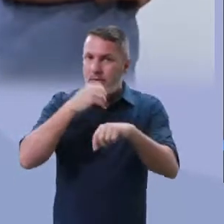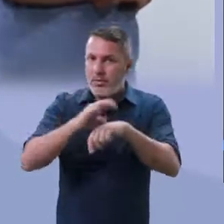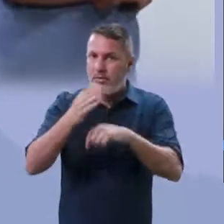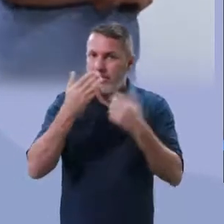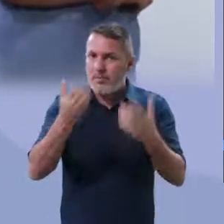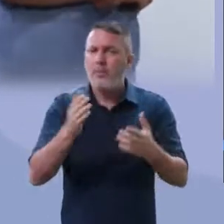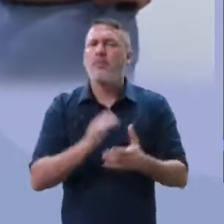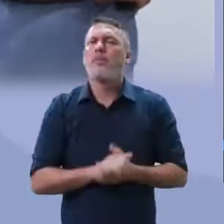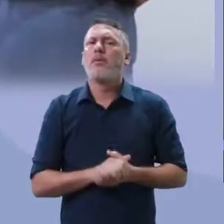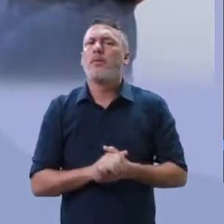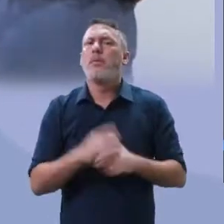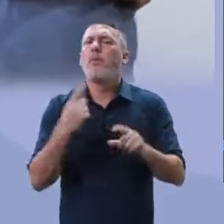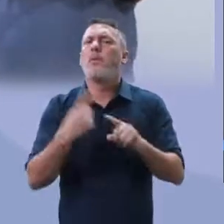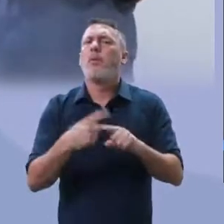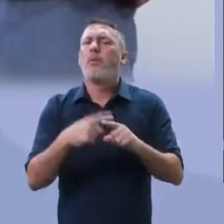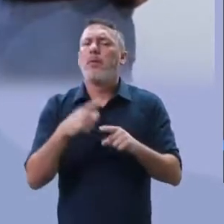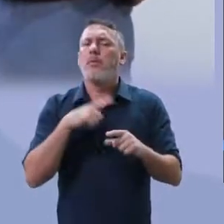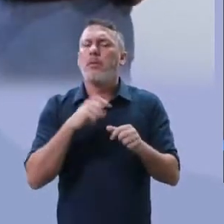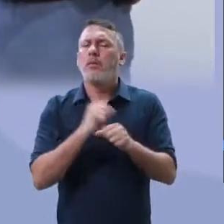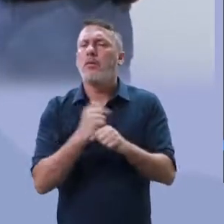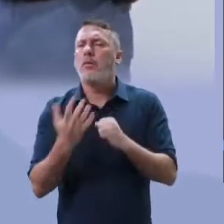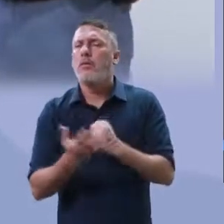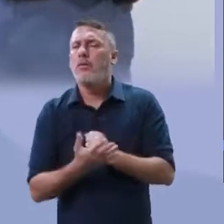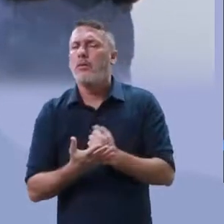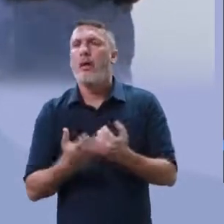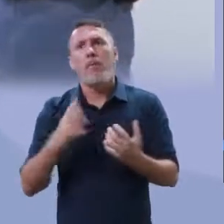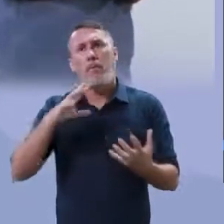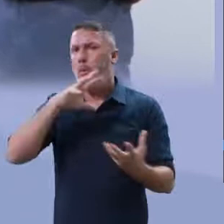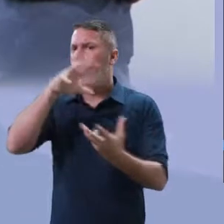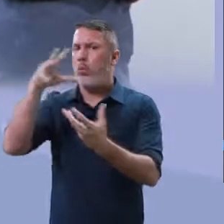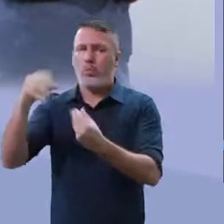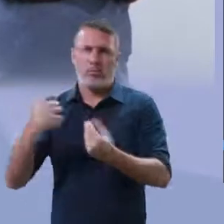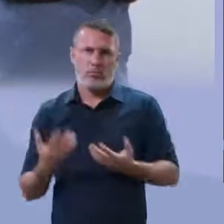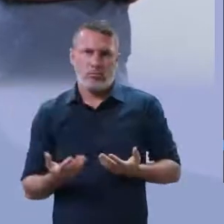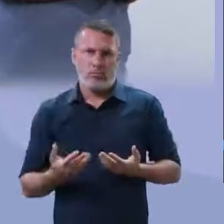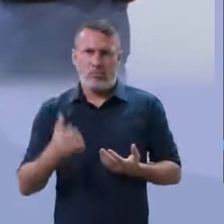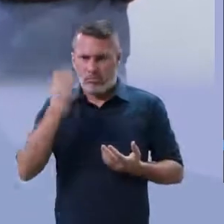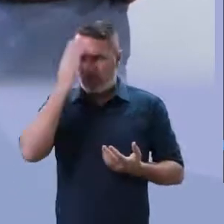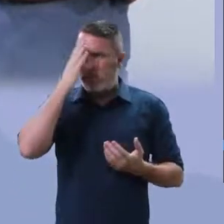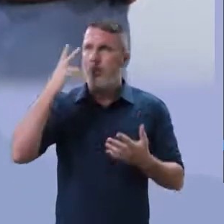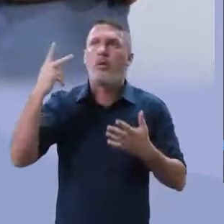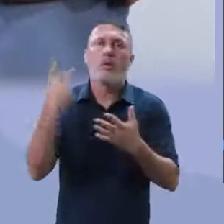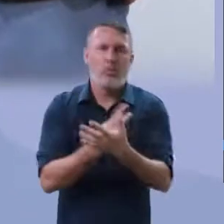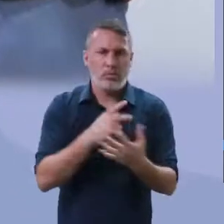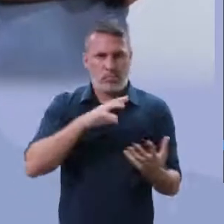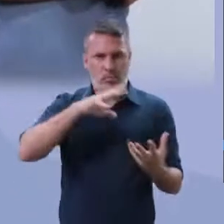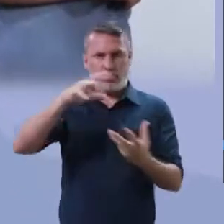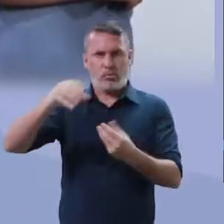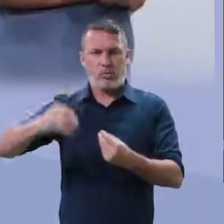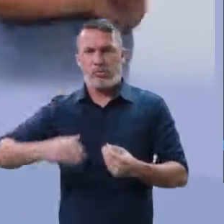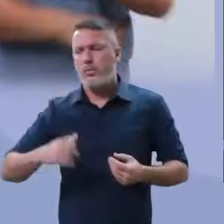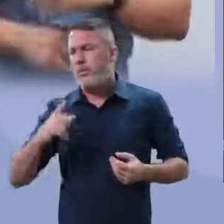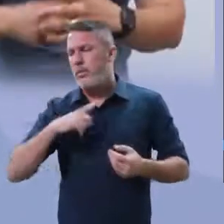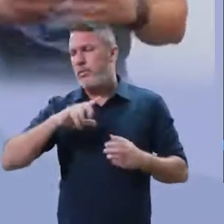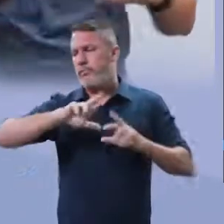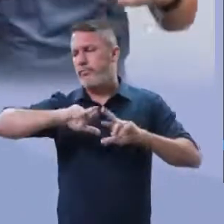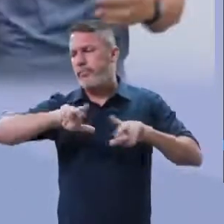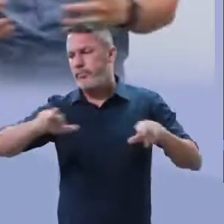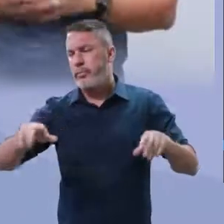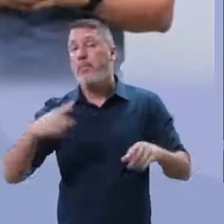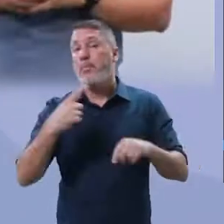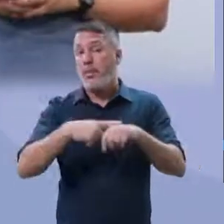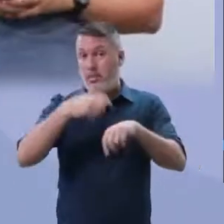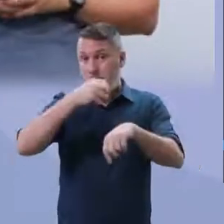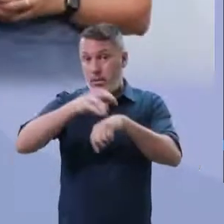lembra que eu falei com vocês? Por que nós estamos enfrentando essa pandemia? De um modo global. Há valorização da ciência, há valorização